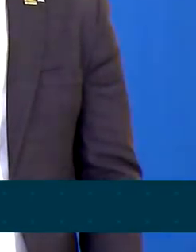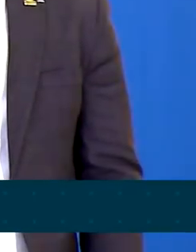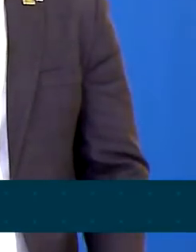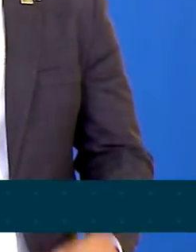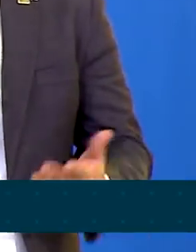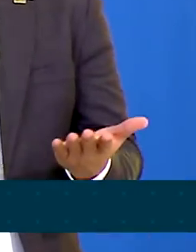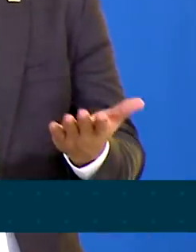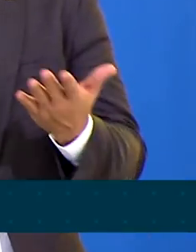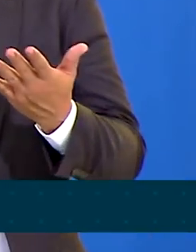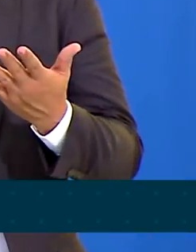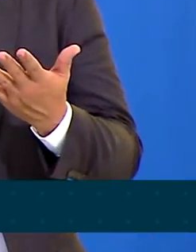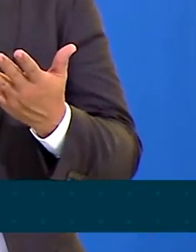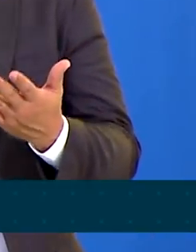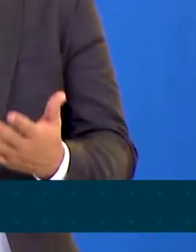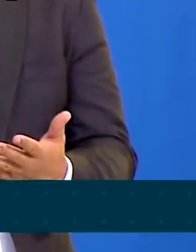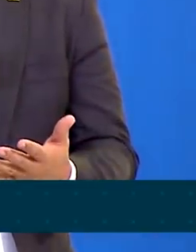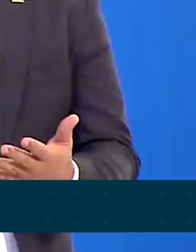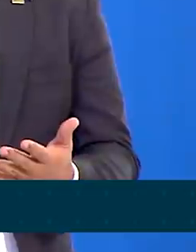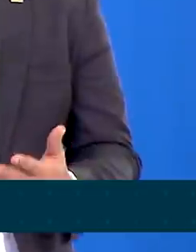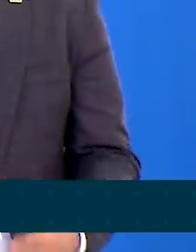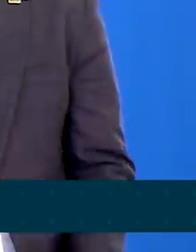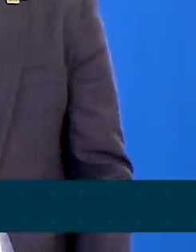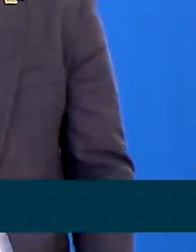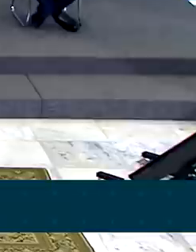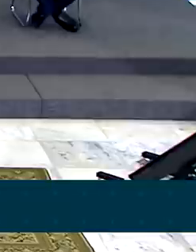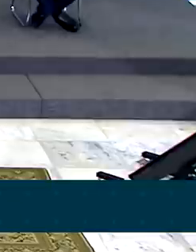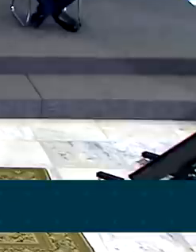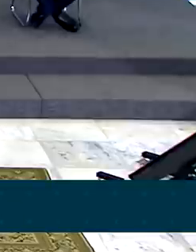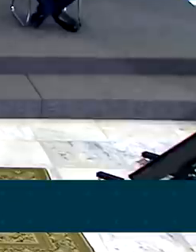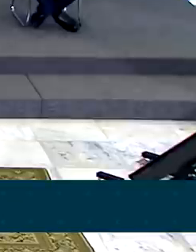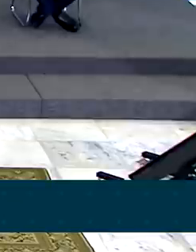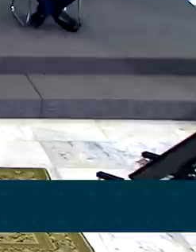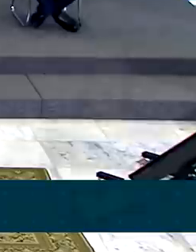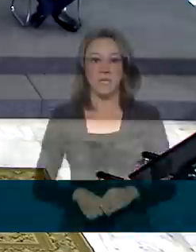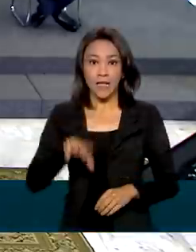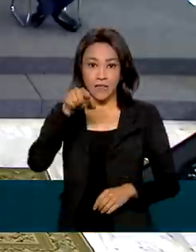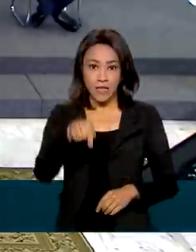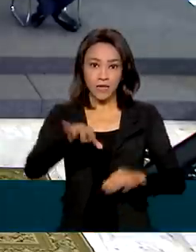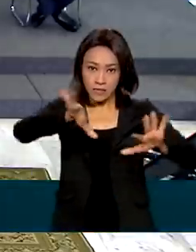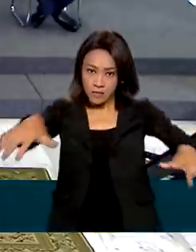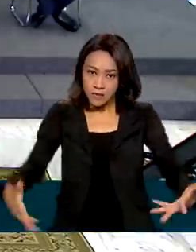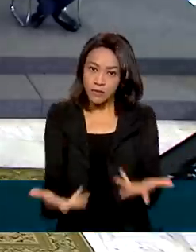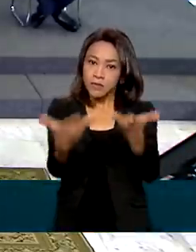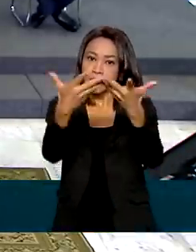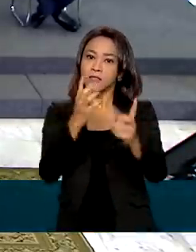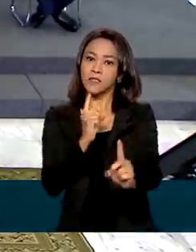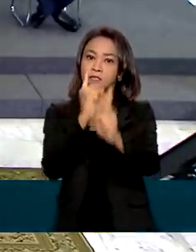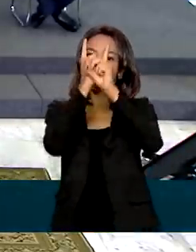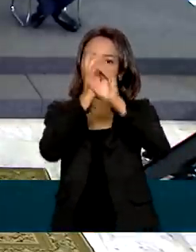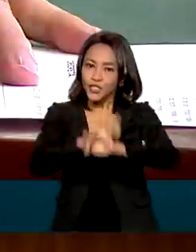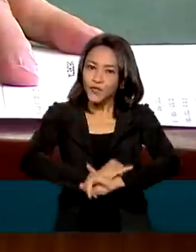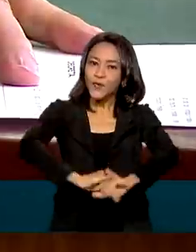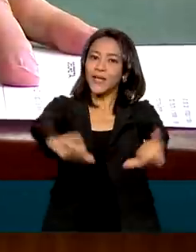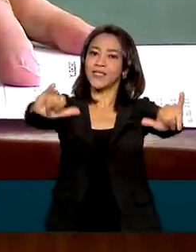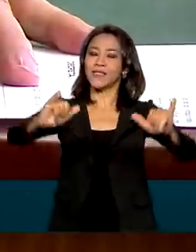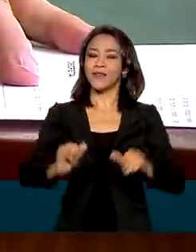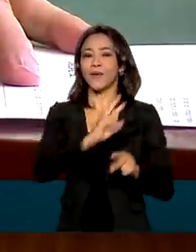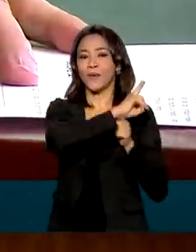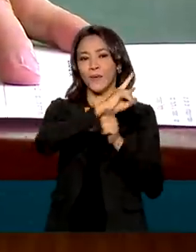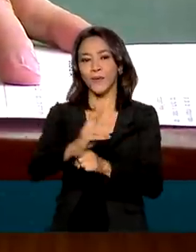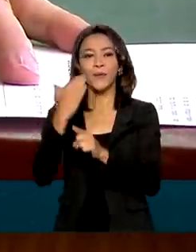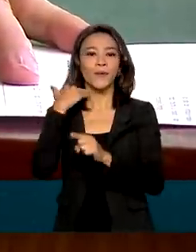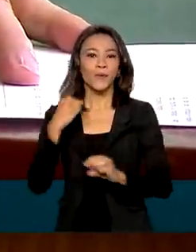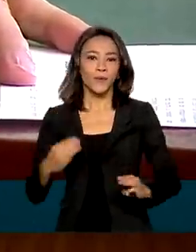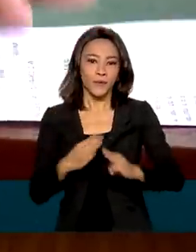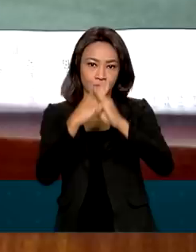a todo tipo de forma de crédito. Na cerimônia de lançamento da linha de crédito no Palácio